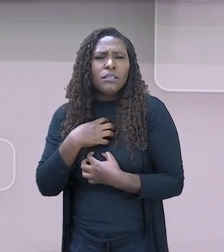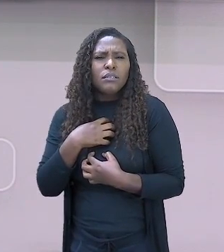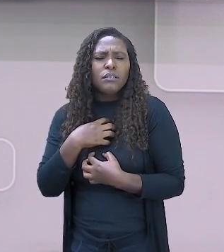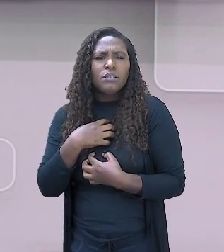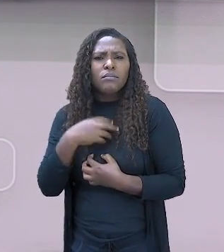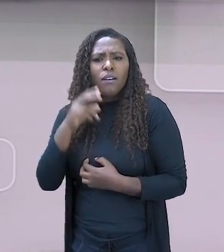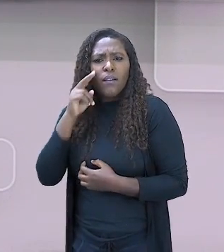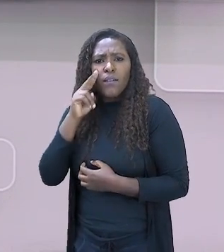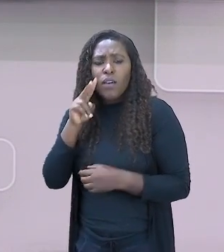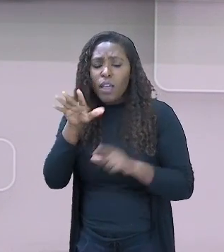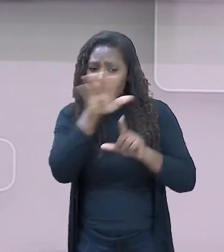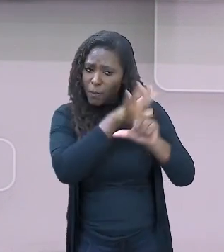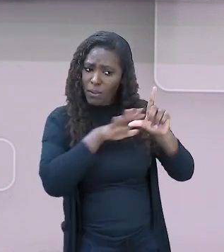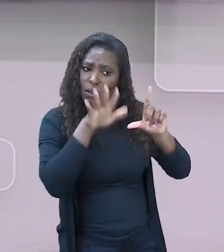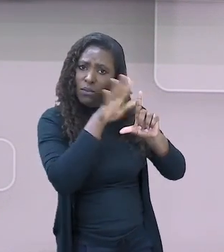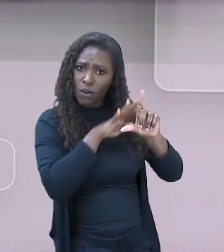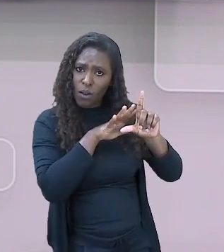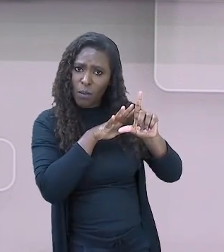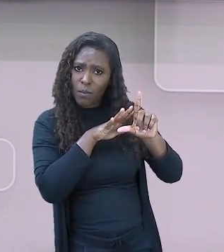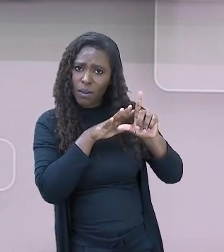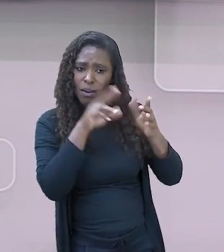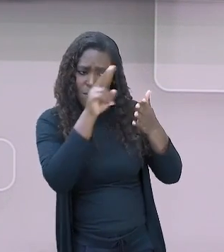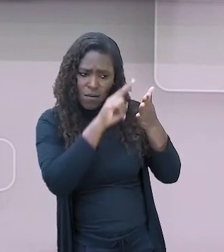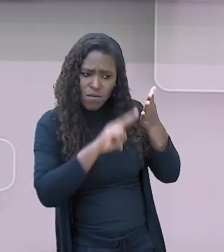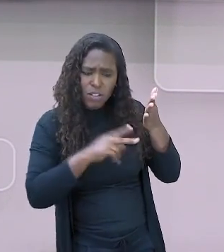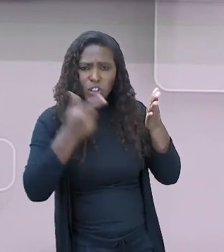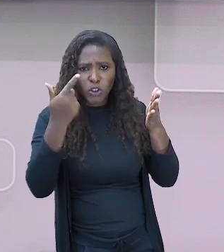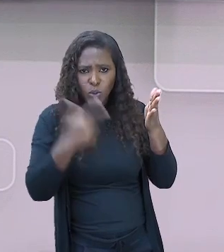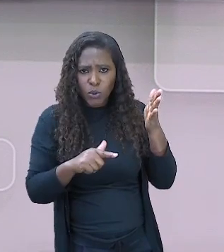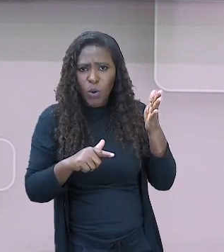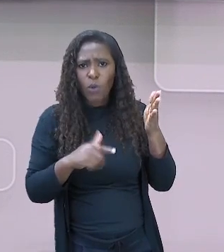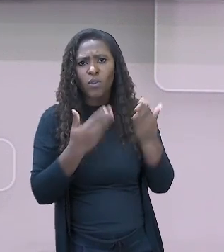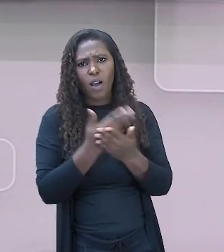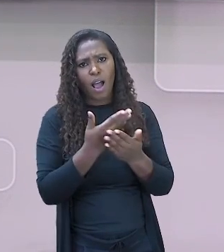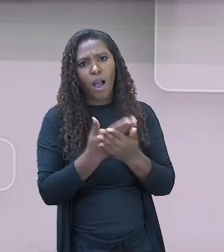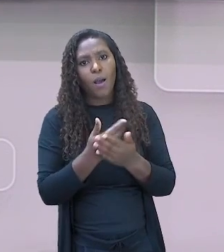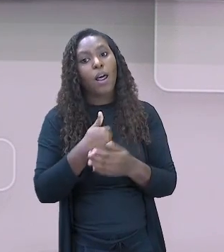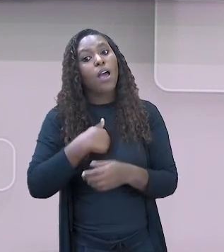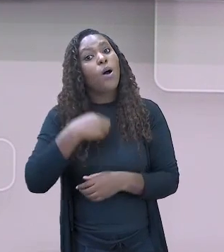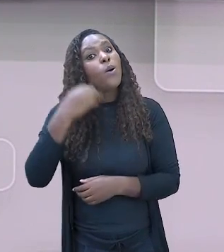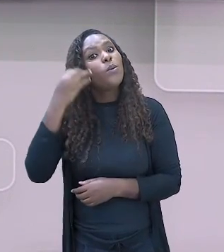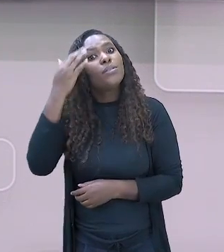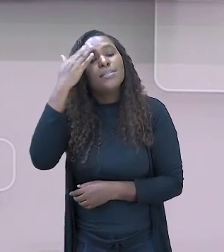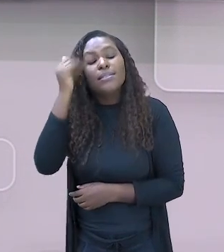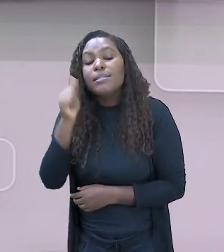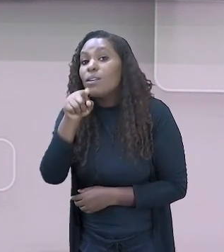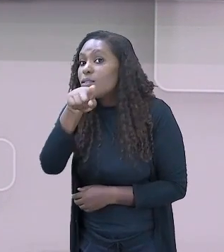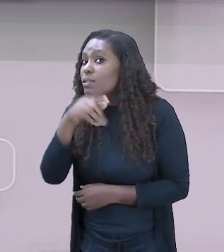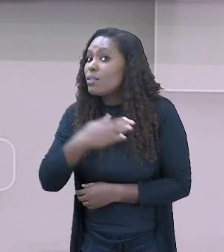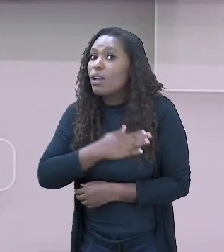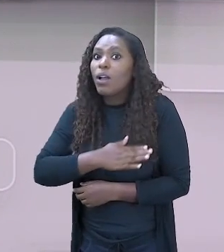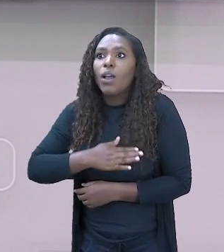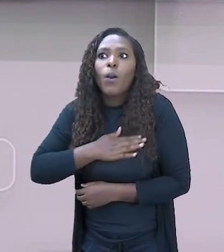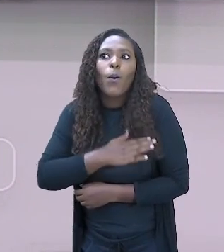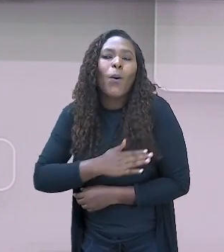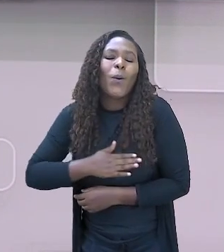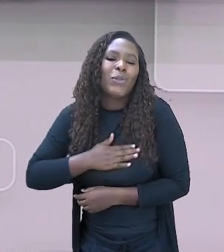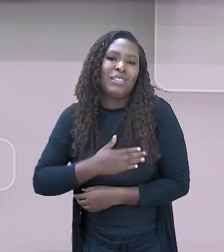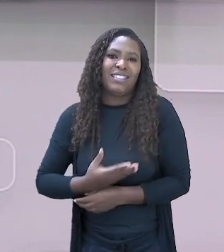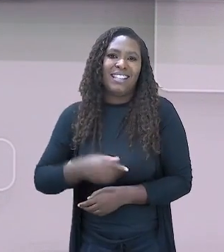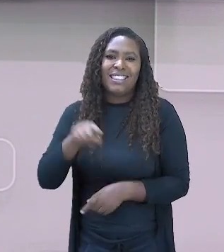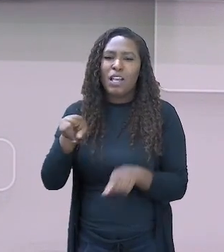plataforma, revise essa aula. Eu tenho certeza absoluta que você vai ter muito mais